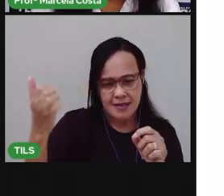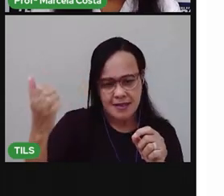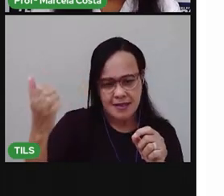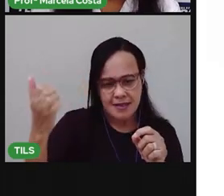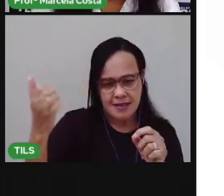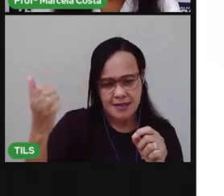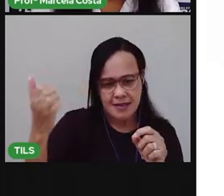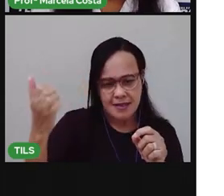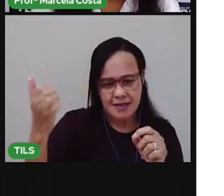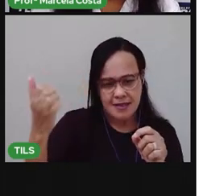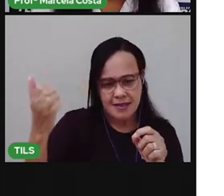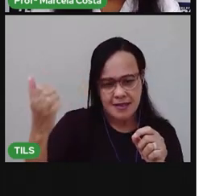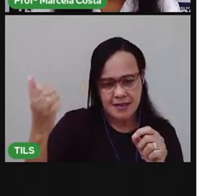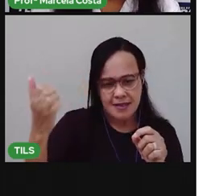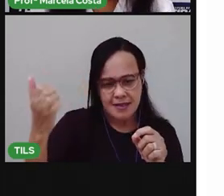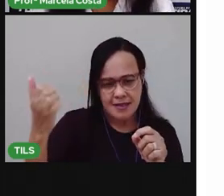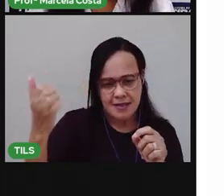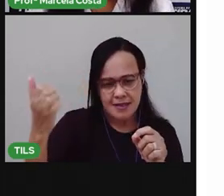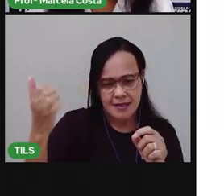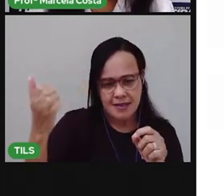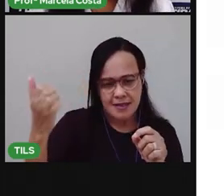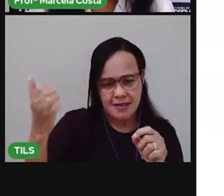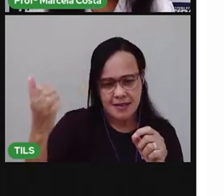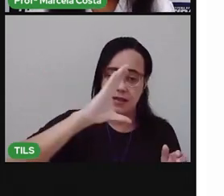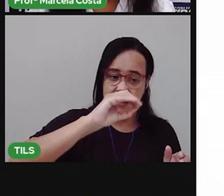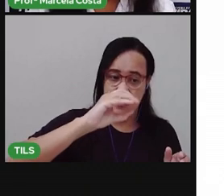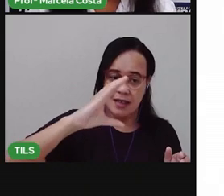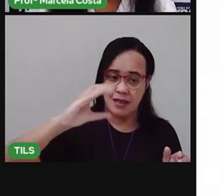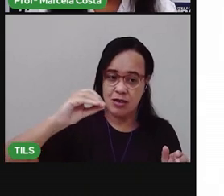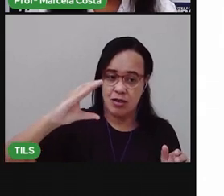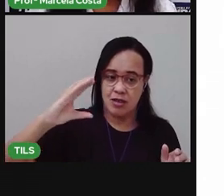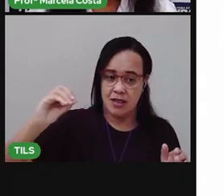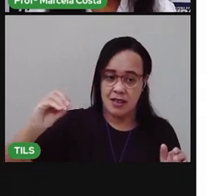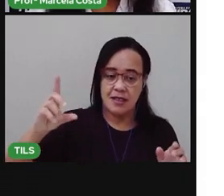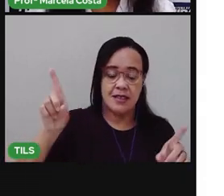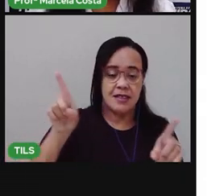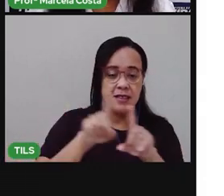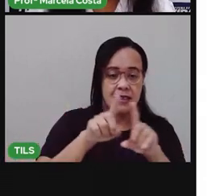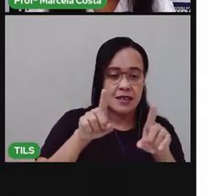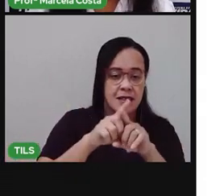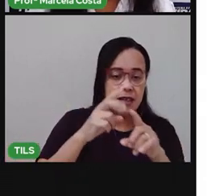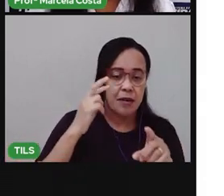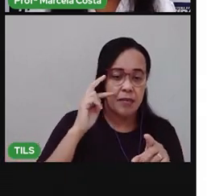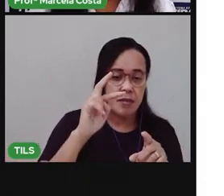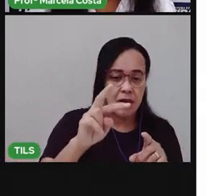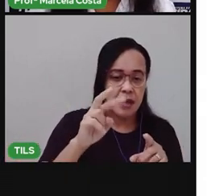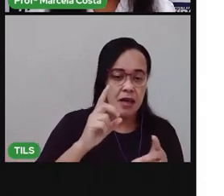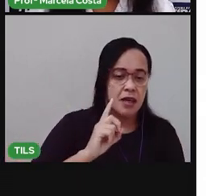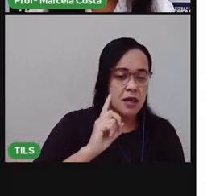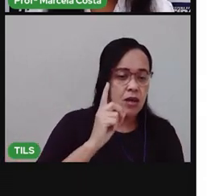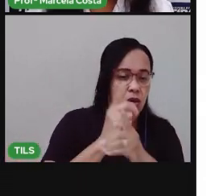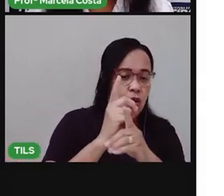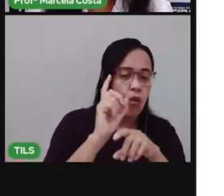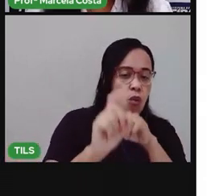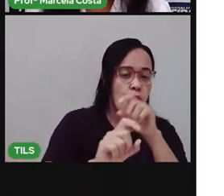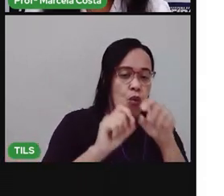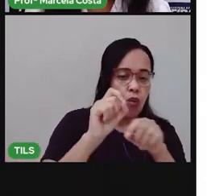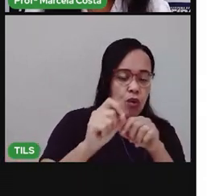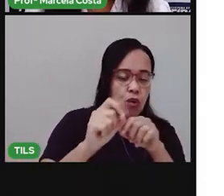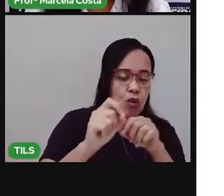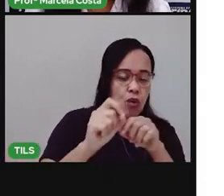adolescente. Você também vai identificar quais são as suas responsabilidades, quais são os seus deveres.